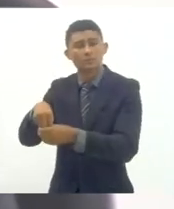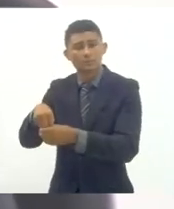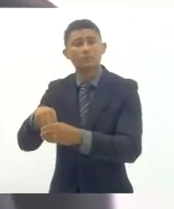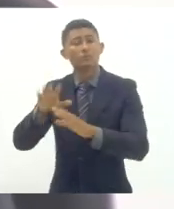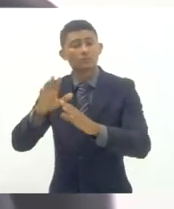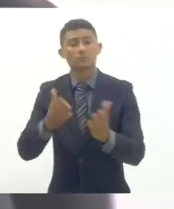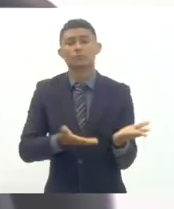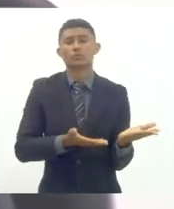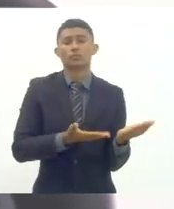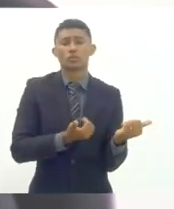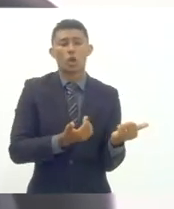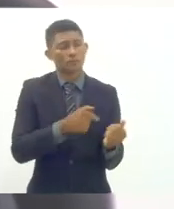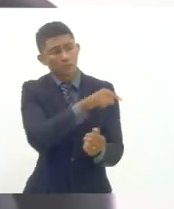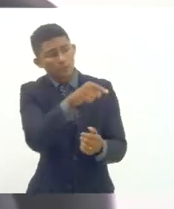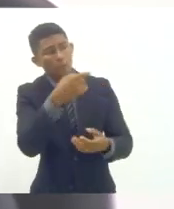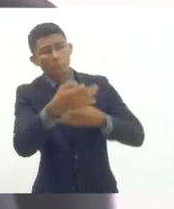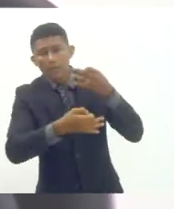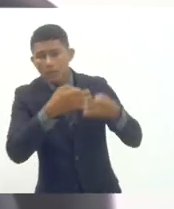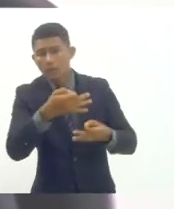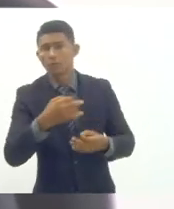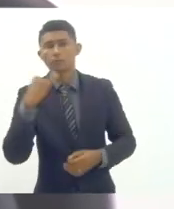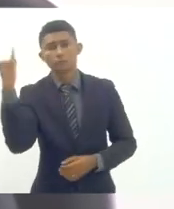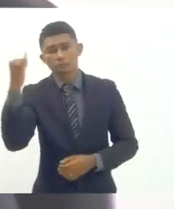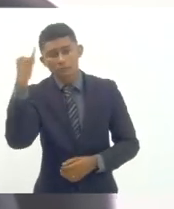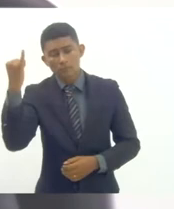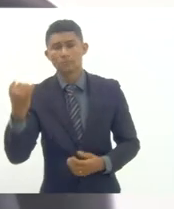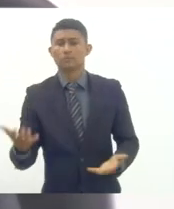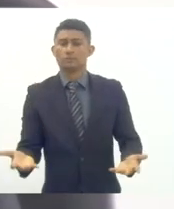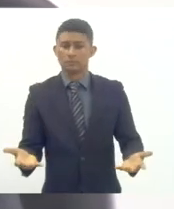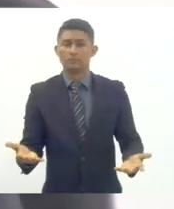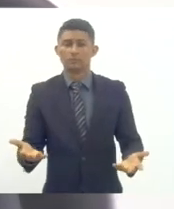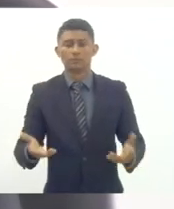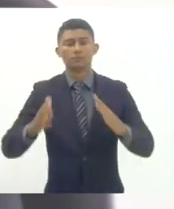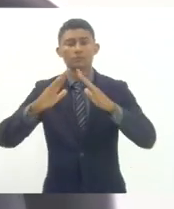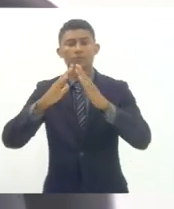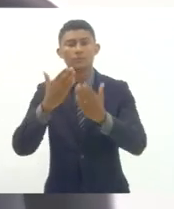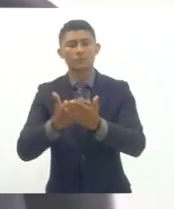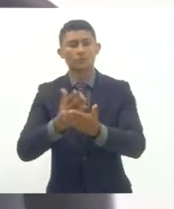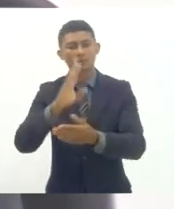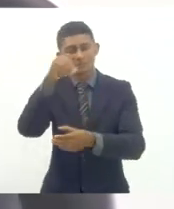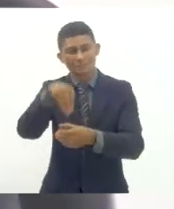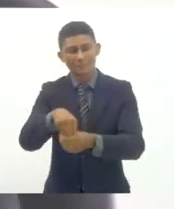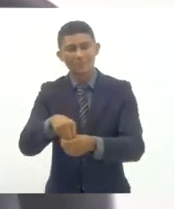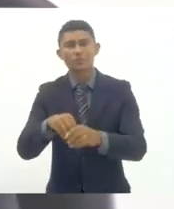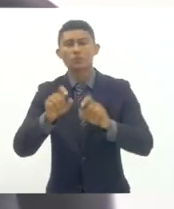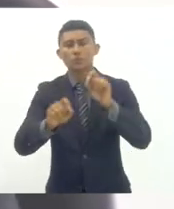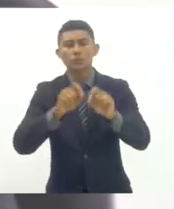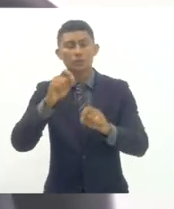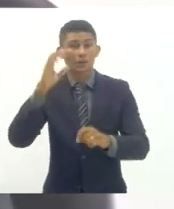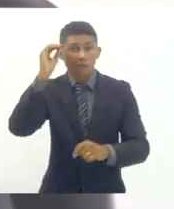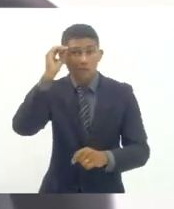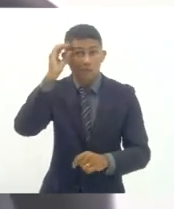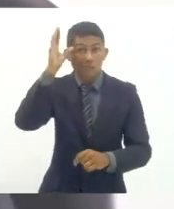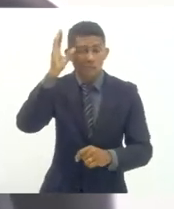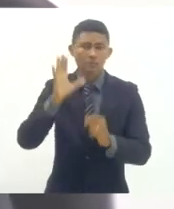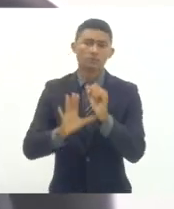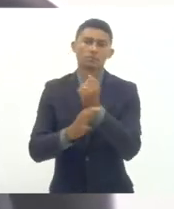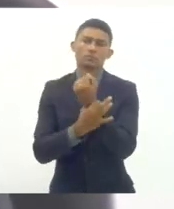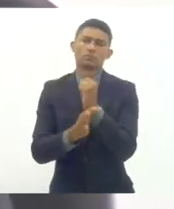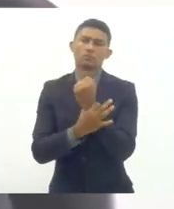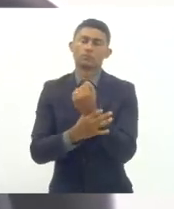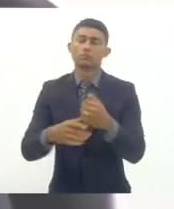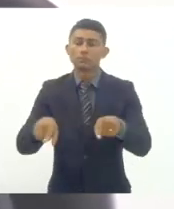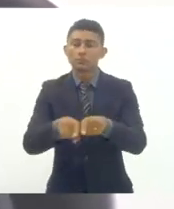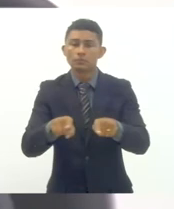pode dar como escolas que tenham a garantia dos saberes e do desenvolvimento que os próprios